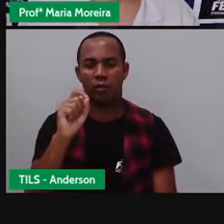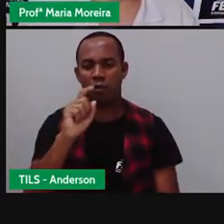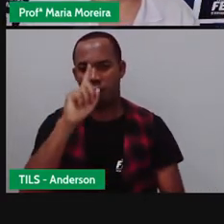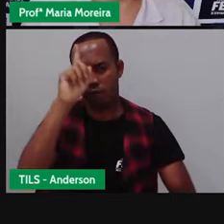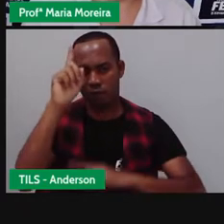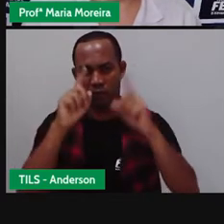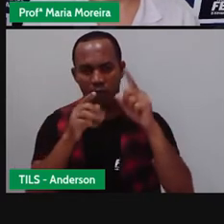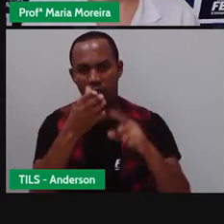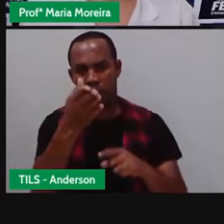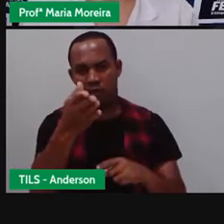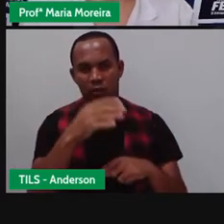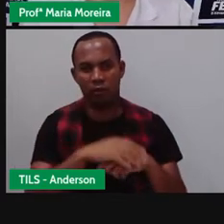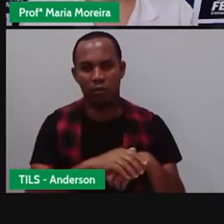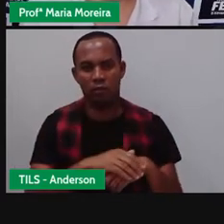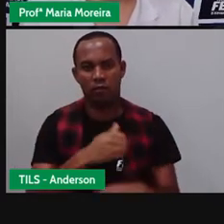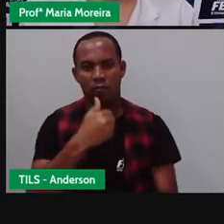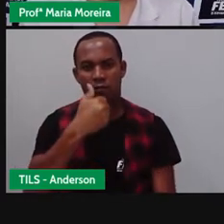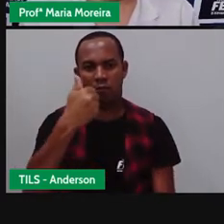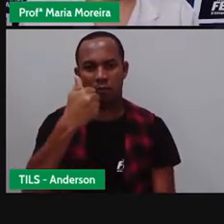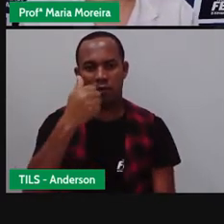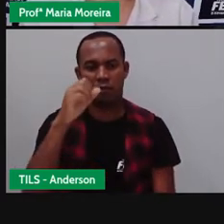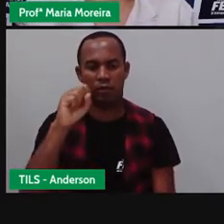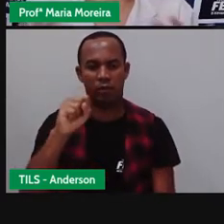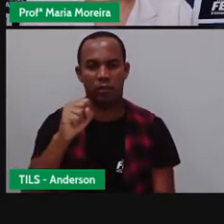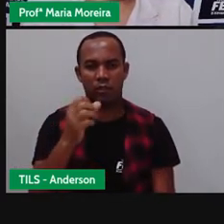E aí, Alexandre, na verdade, ele só faz o quê?